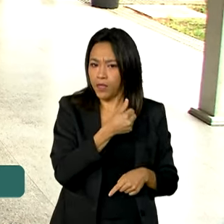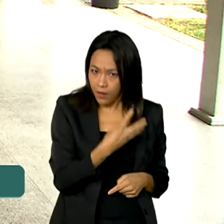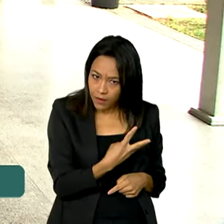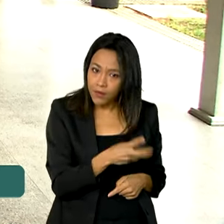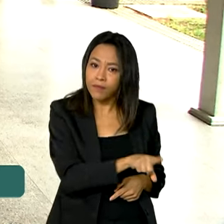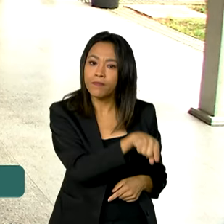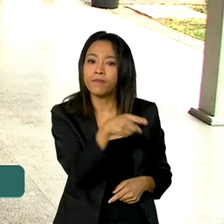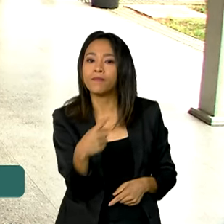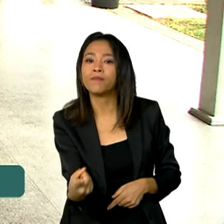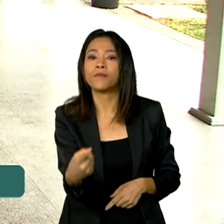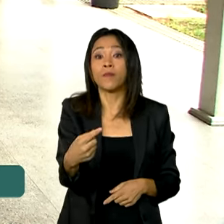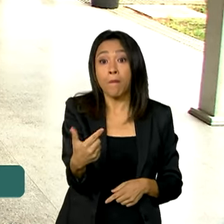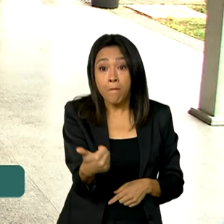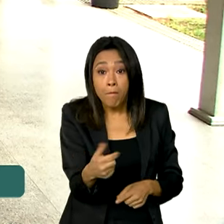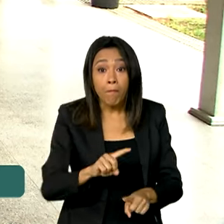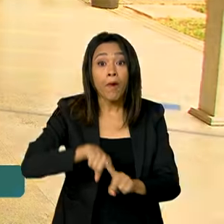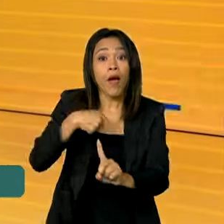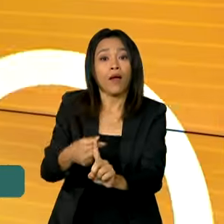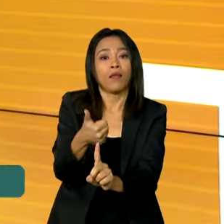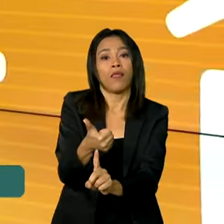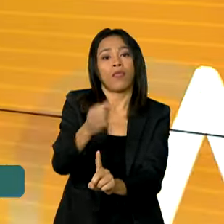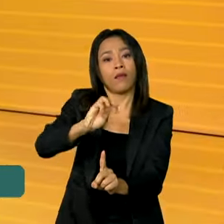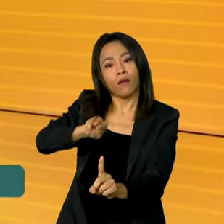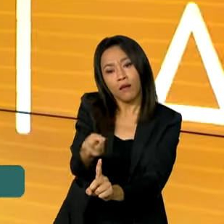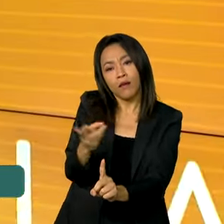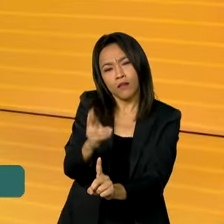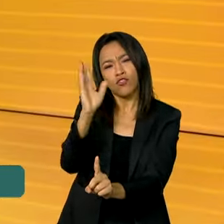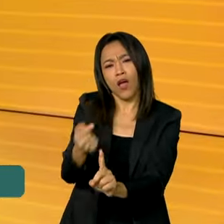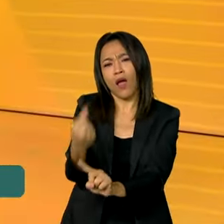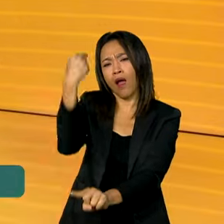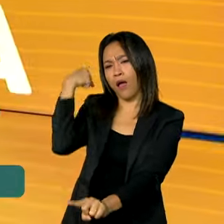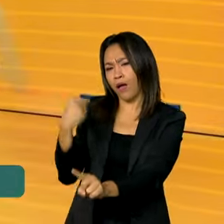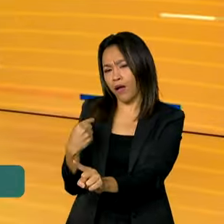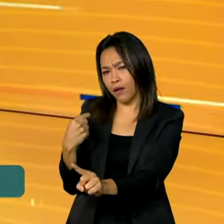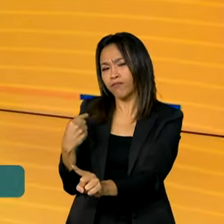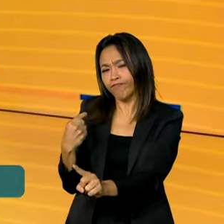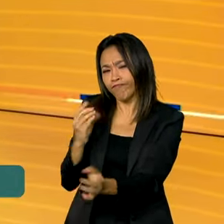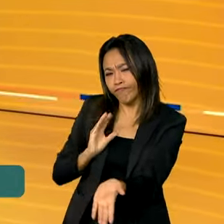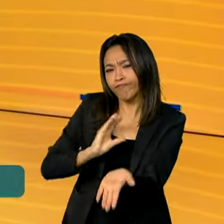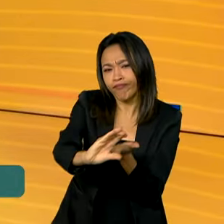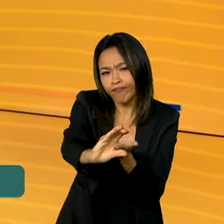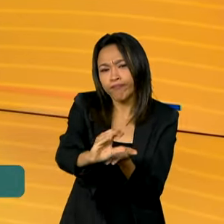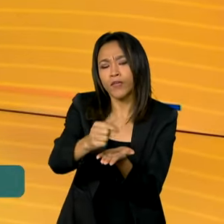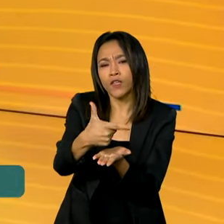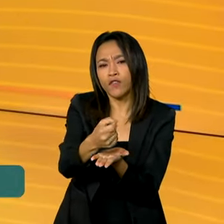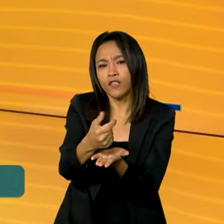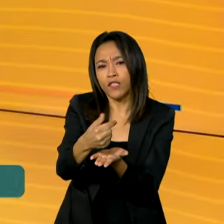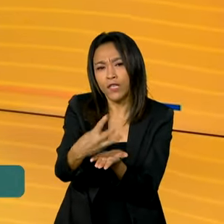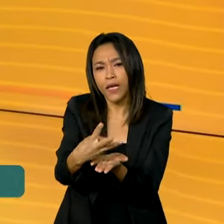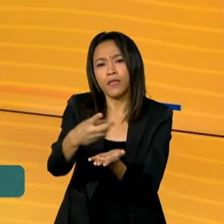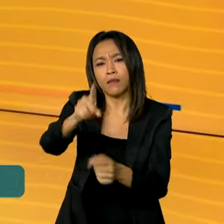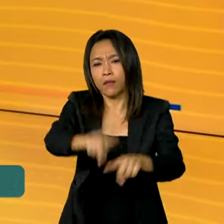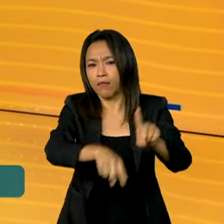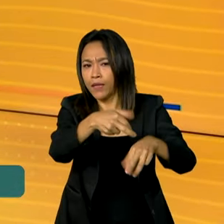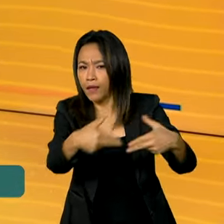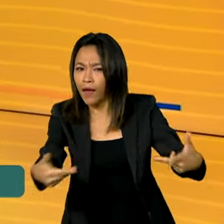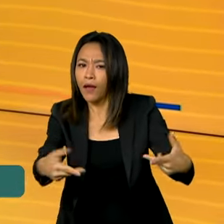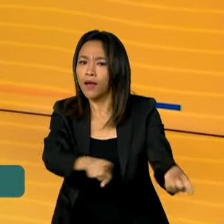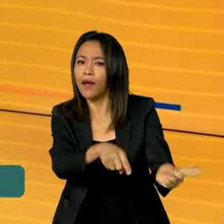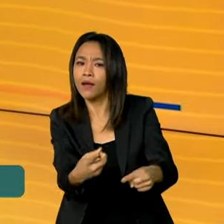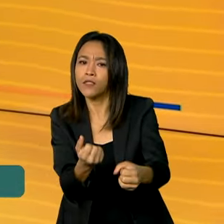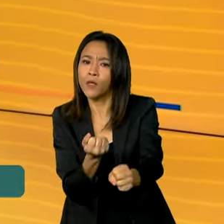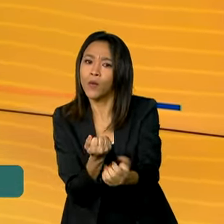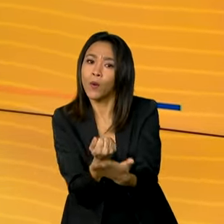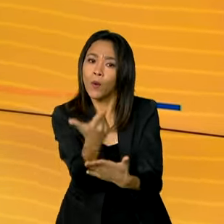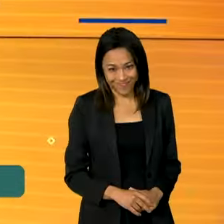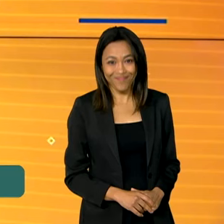Outros 10 milhões de reais foram investidos desde janeiro de 2023 em equipagem e compra de veículos para